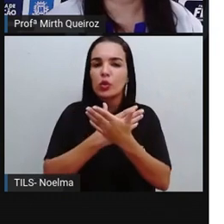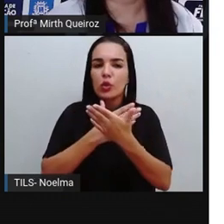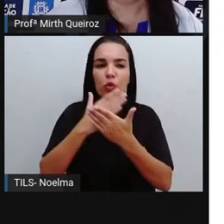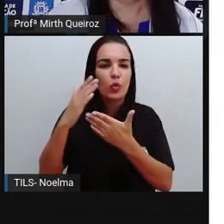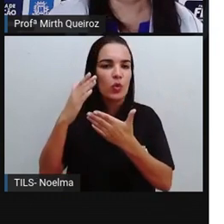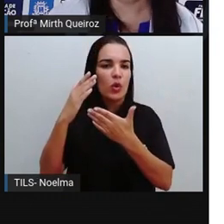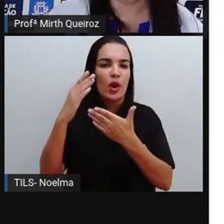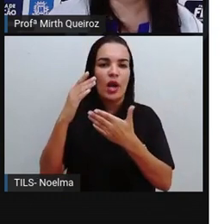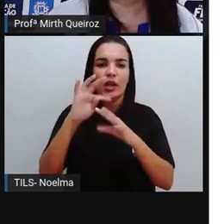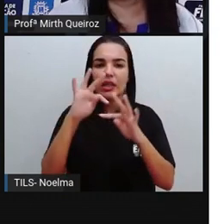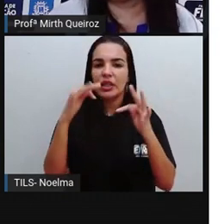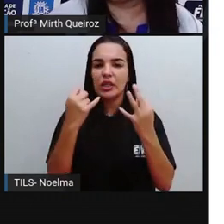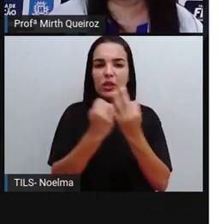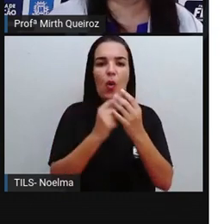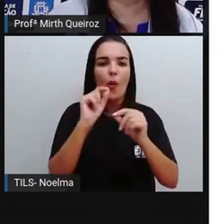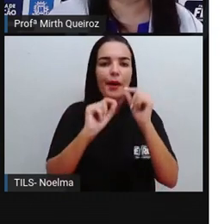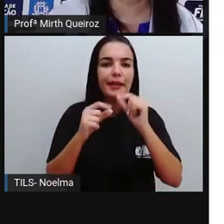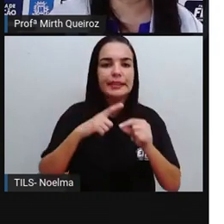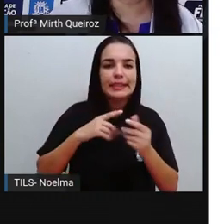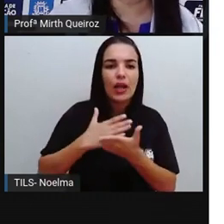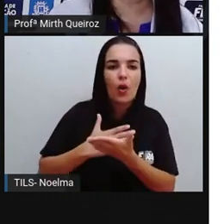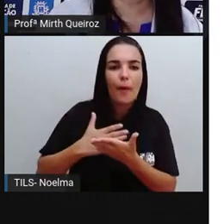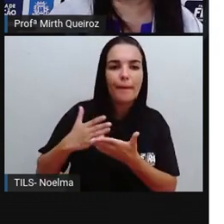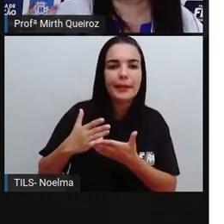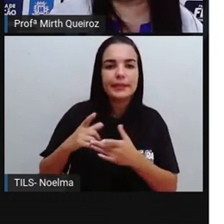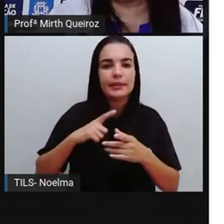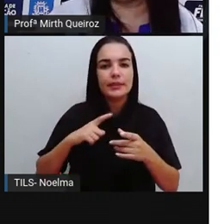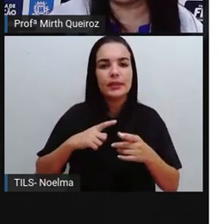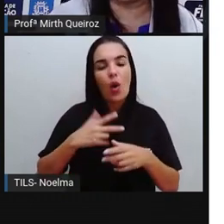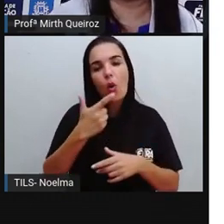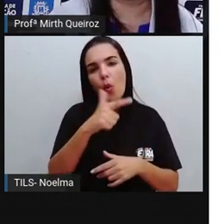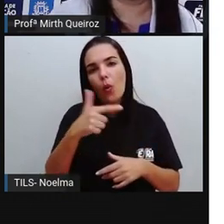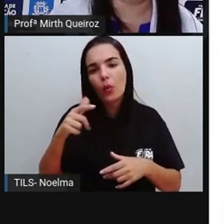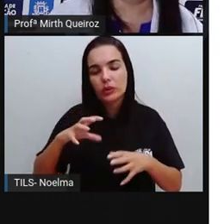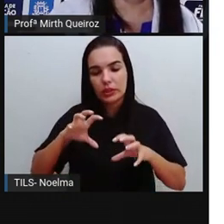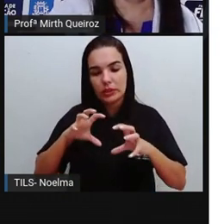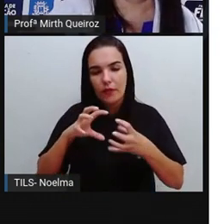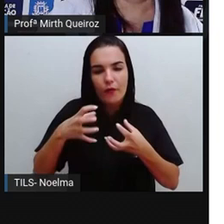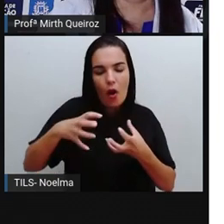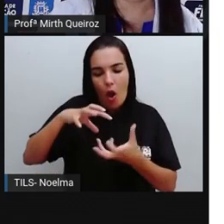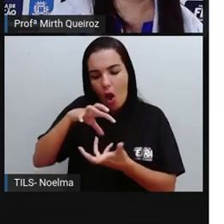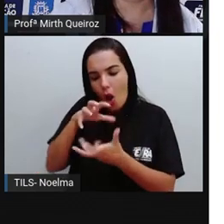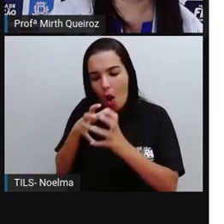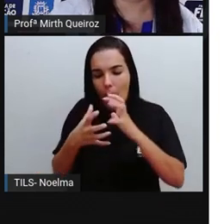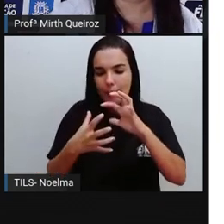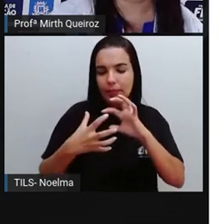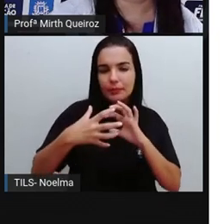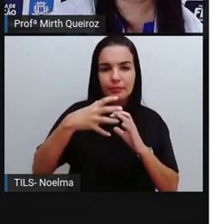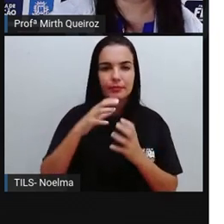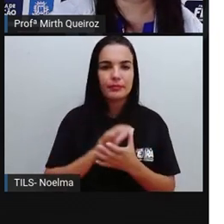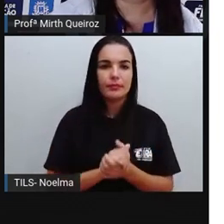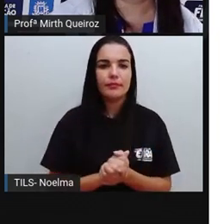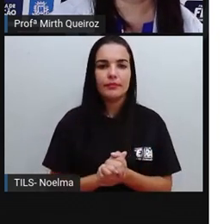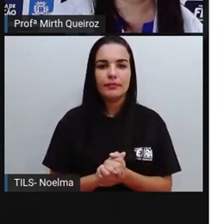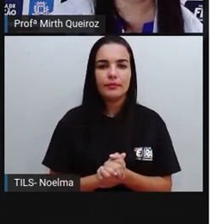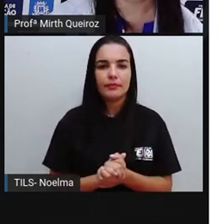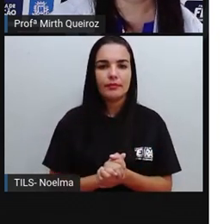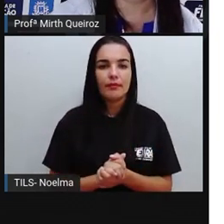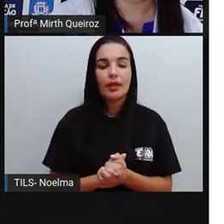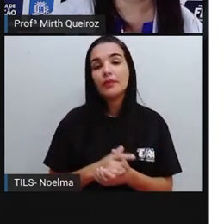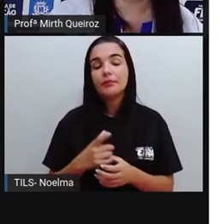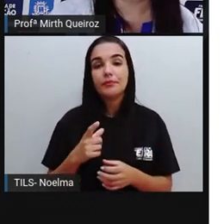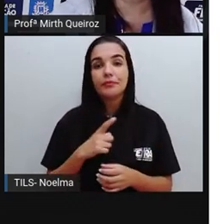começa. É a partir do ponto que vai surgir as outras formas, né? Na série Crianças de Açúcar,